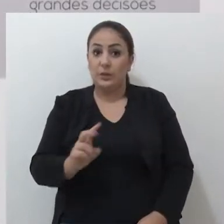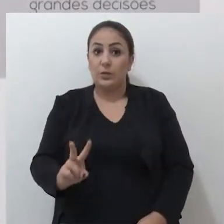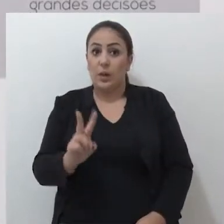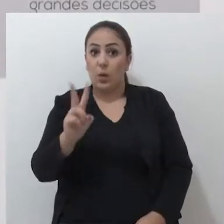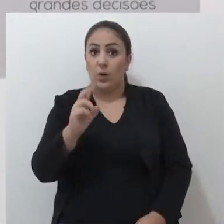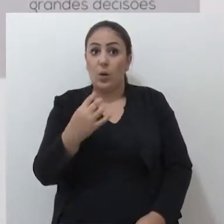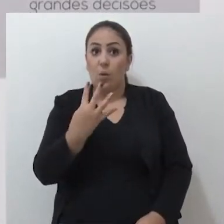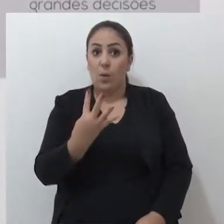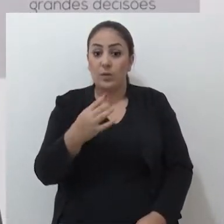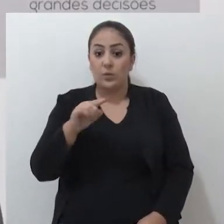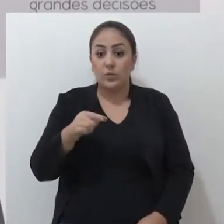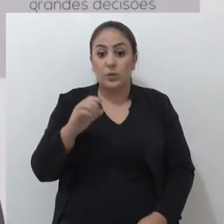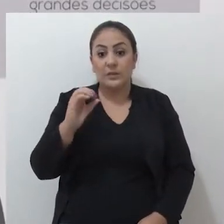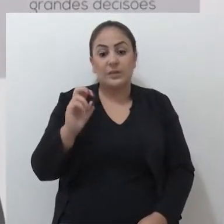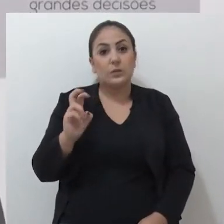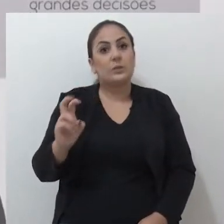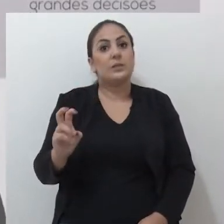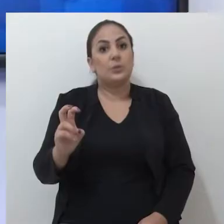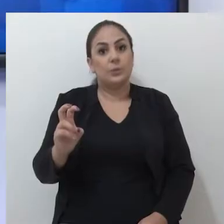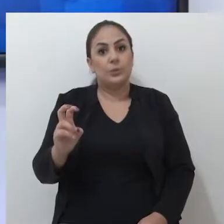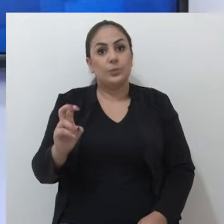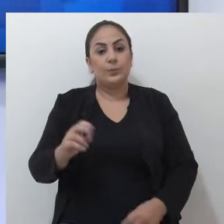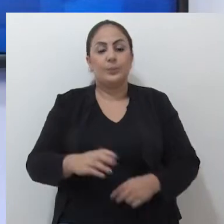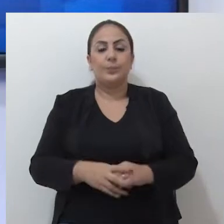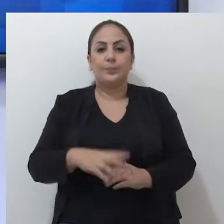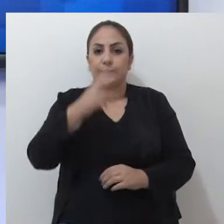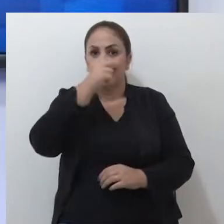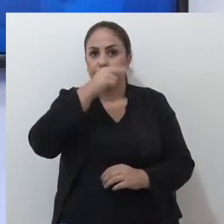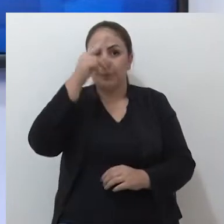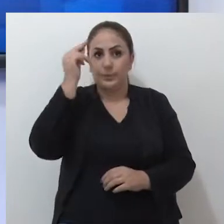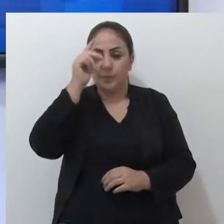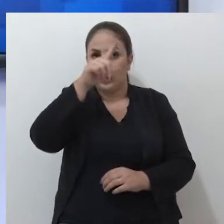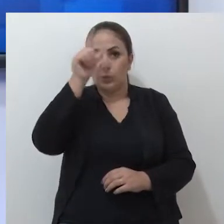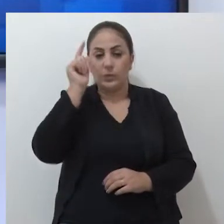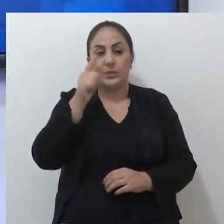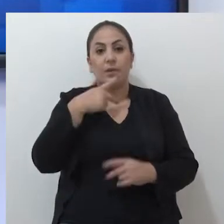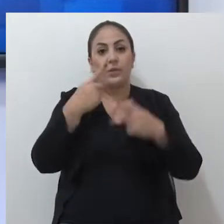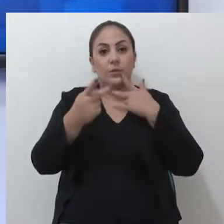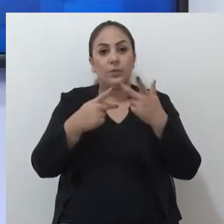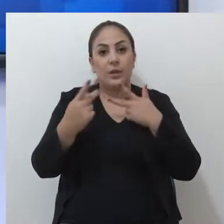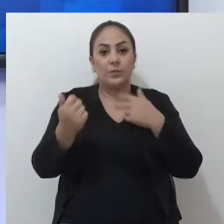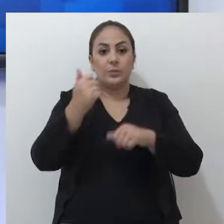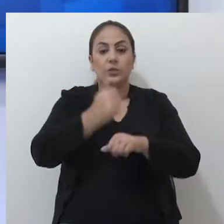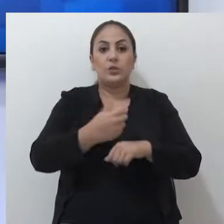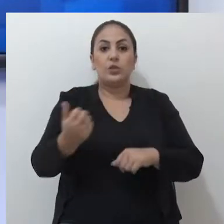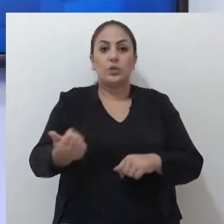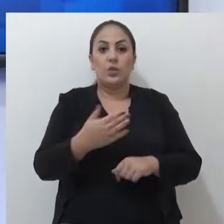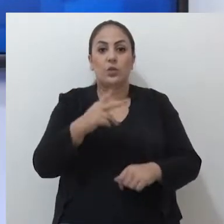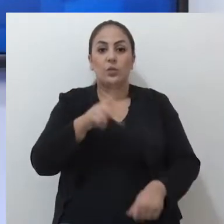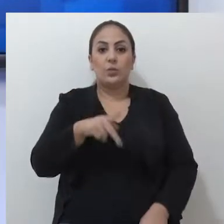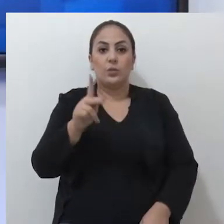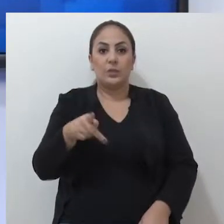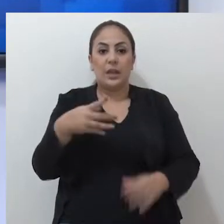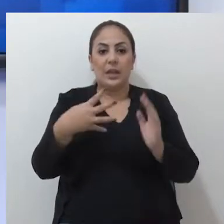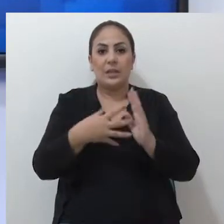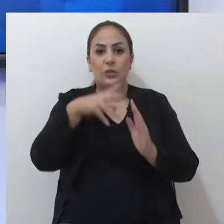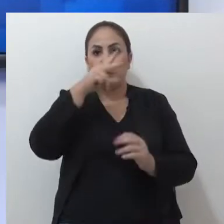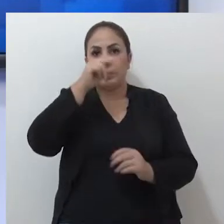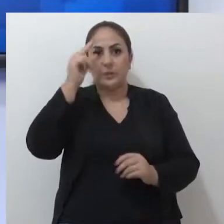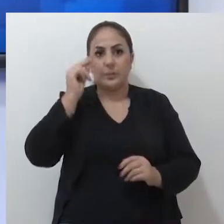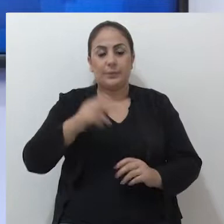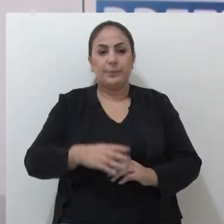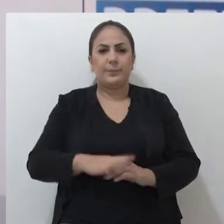e 5 a passagem. Prefeito Luciano Azevedo comenta a posse de novos professores para a rede